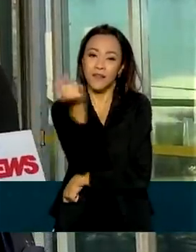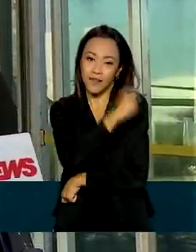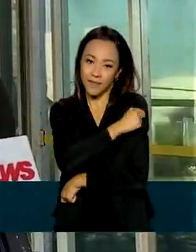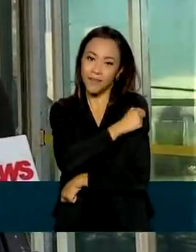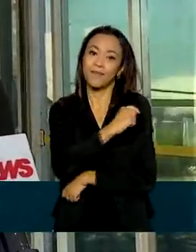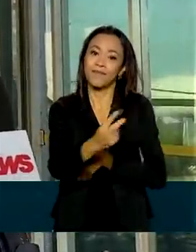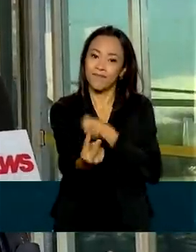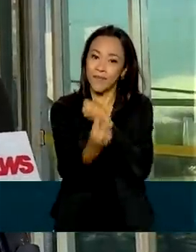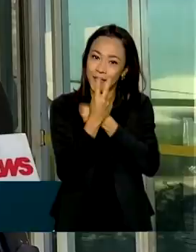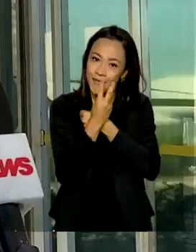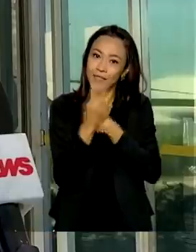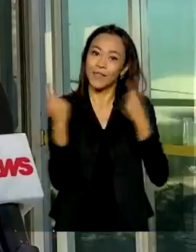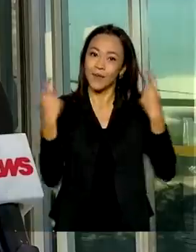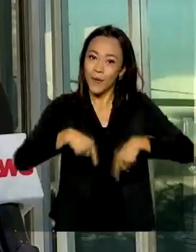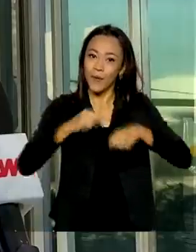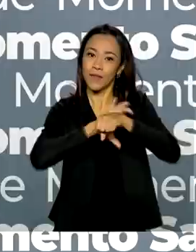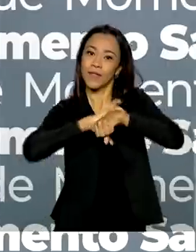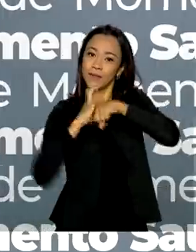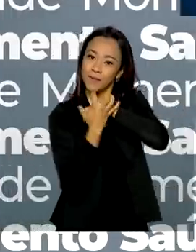contra a Covid-19.